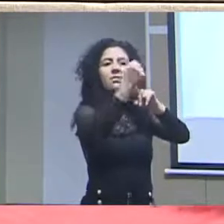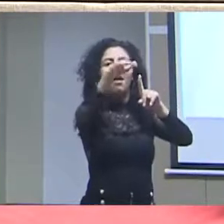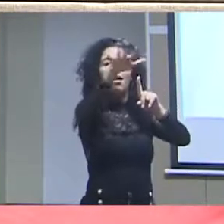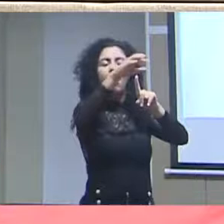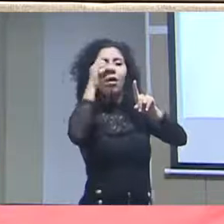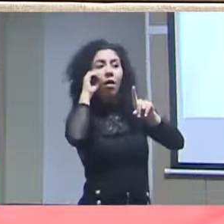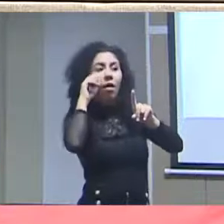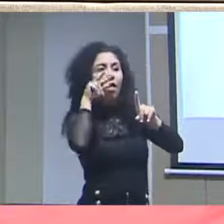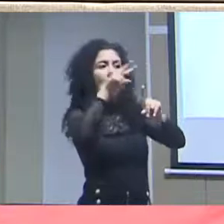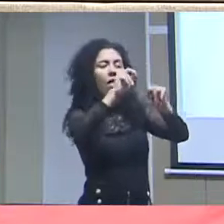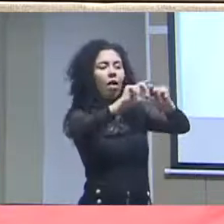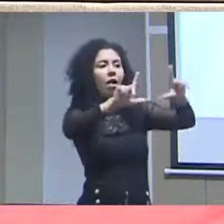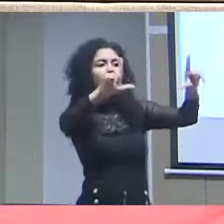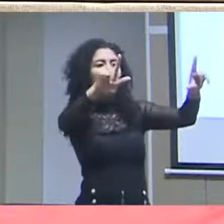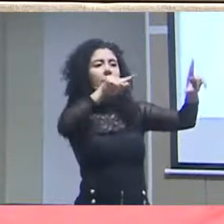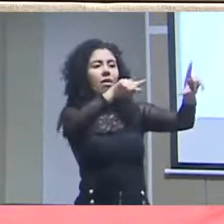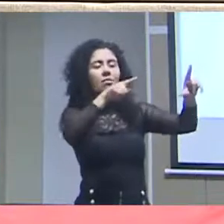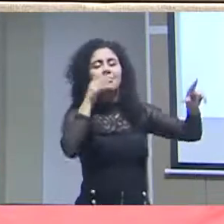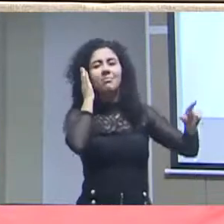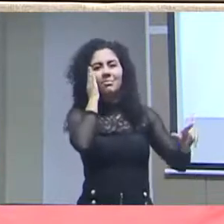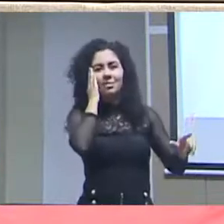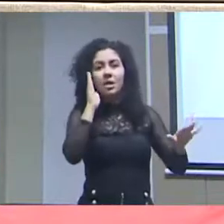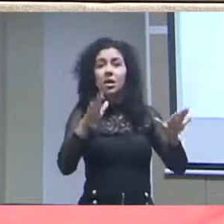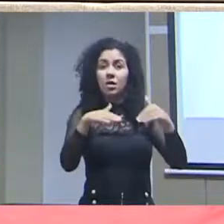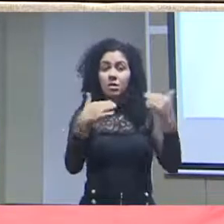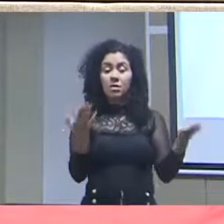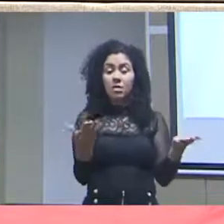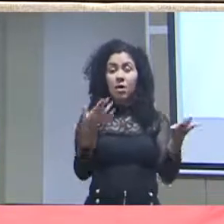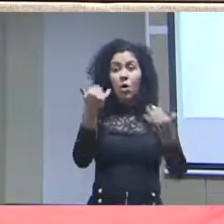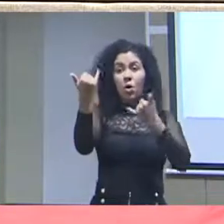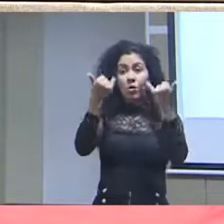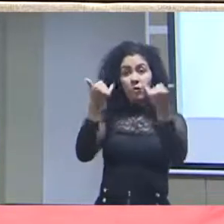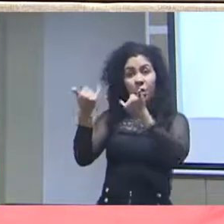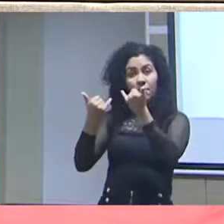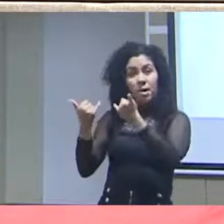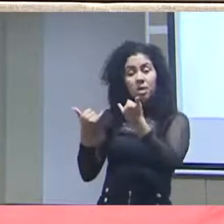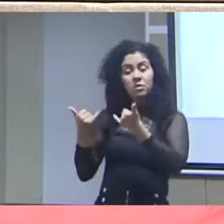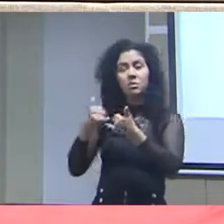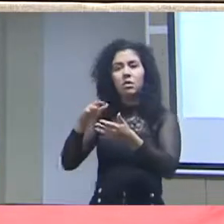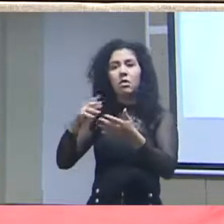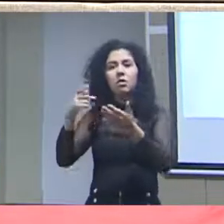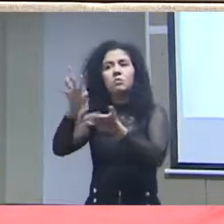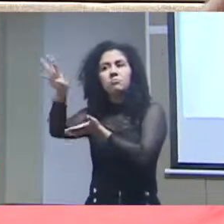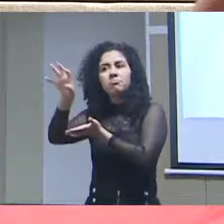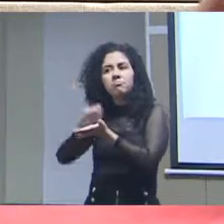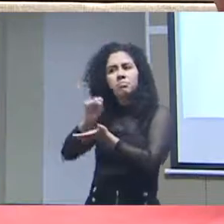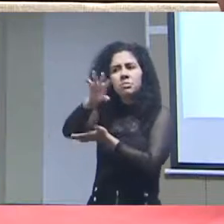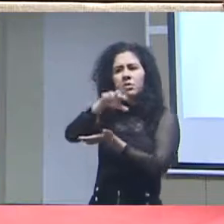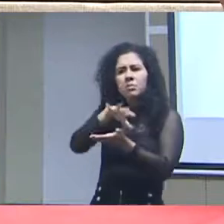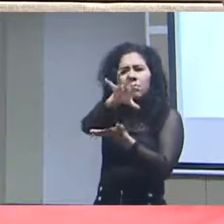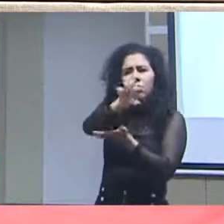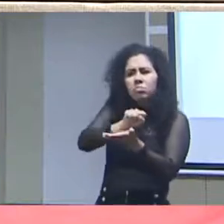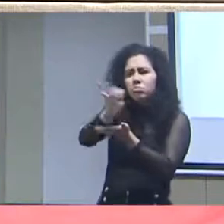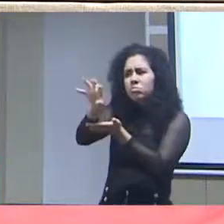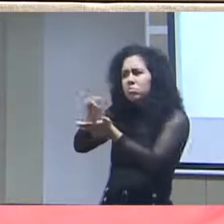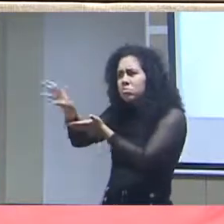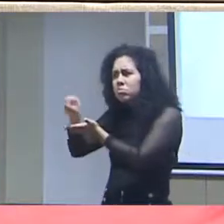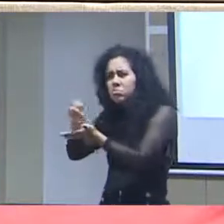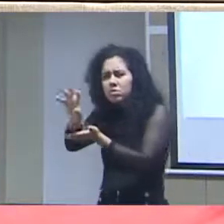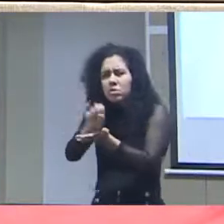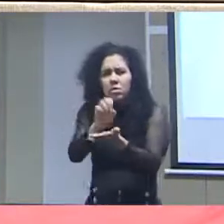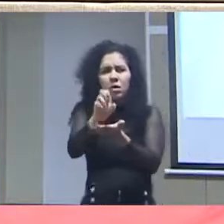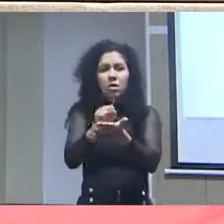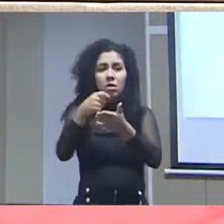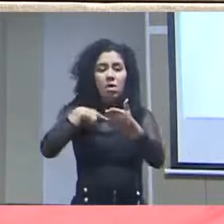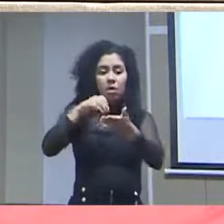Então, eu começo a ter um ganho com a informação pública, com o dado público que foi coletado, com recursos